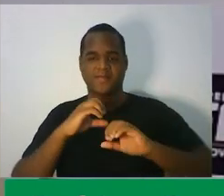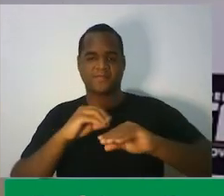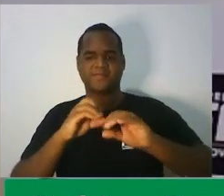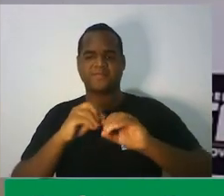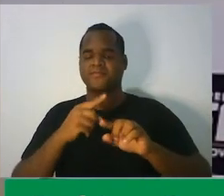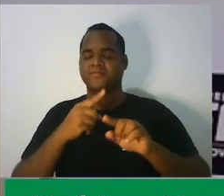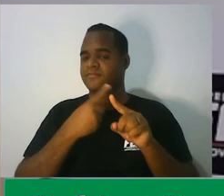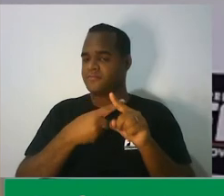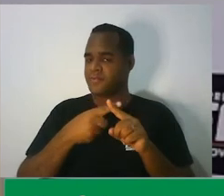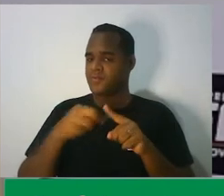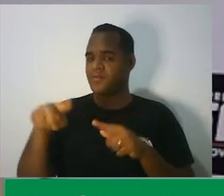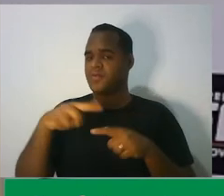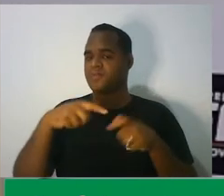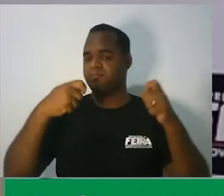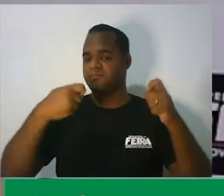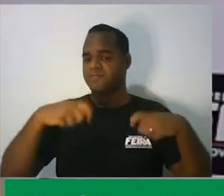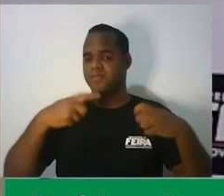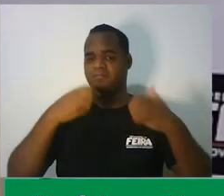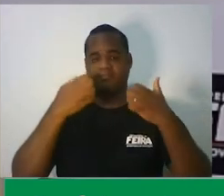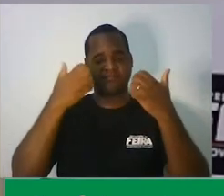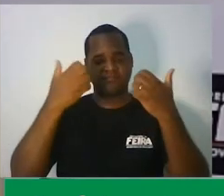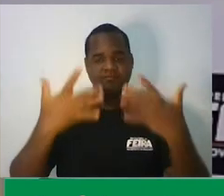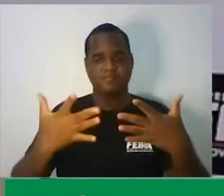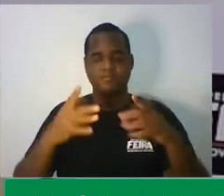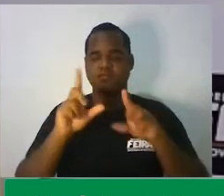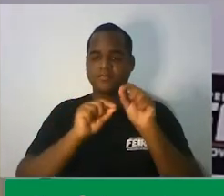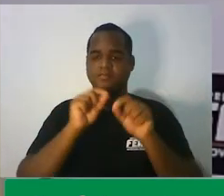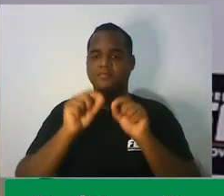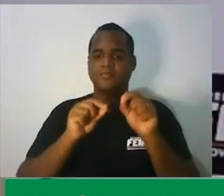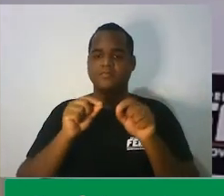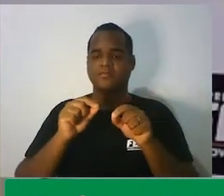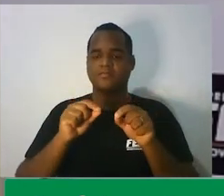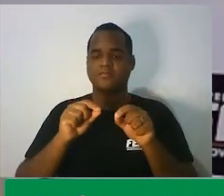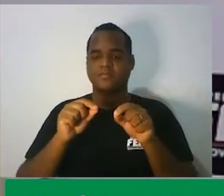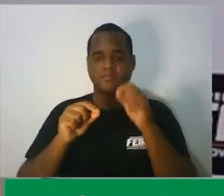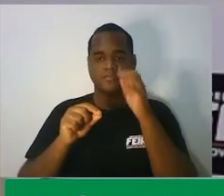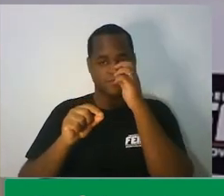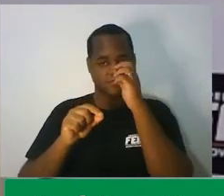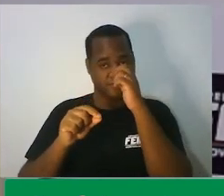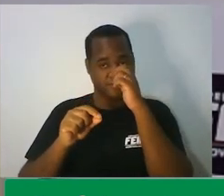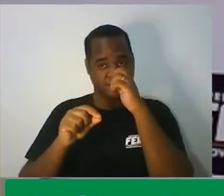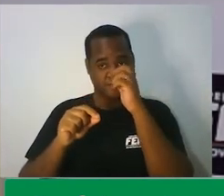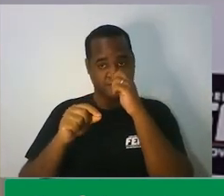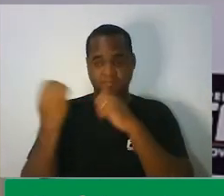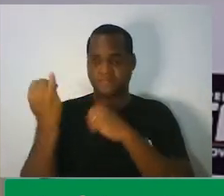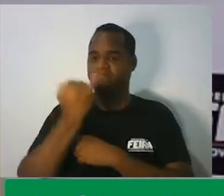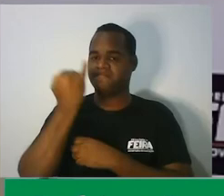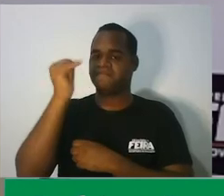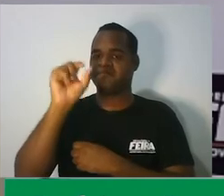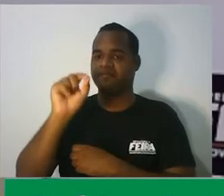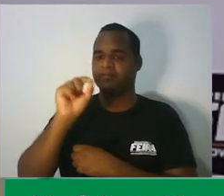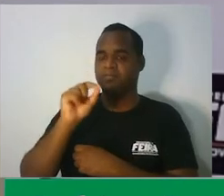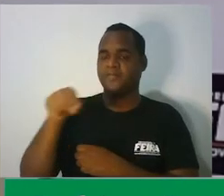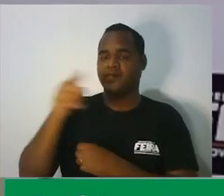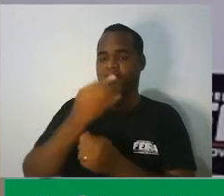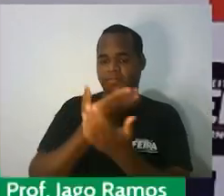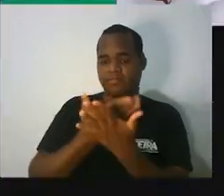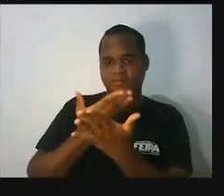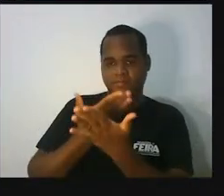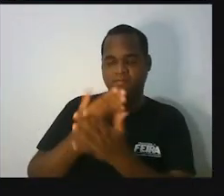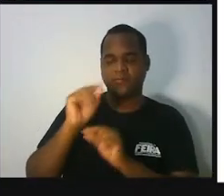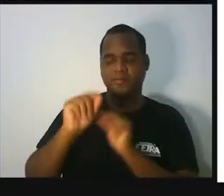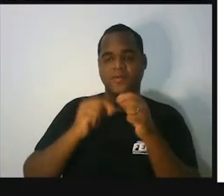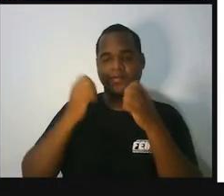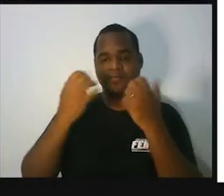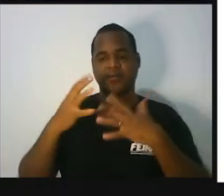porque eu preciso dizer para você o que é que foi importante para a gente estudar